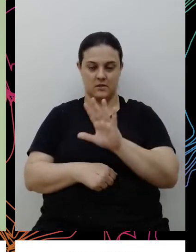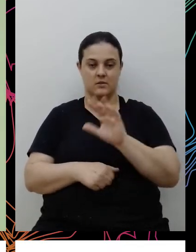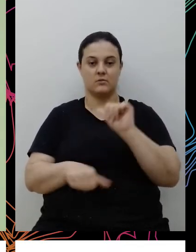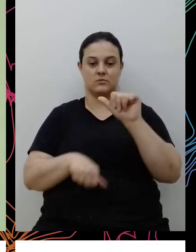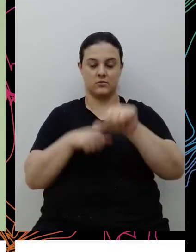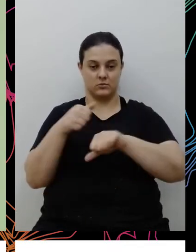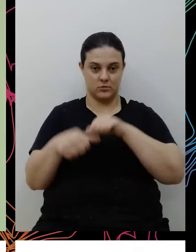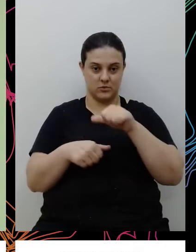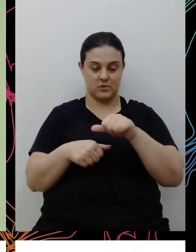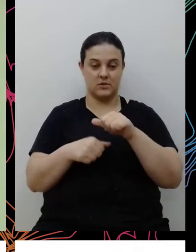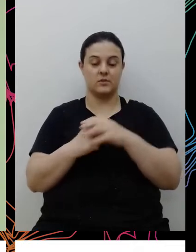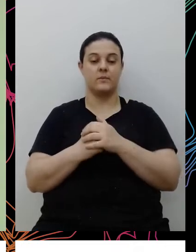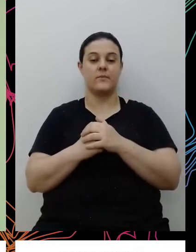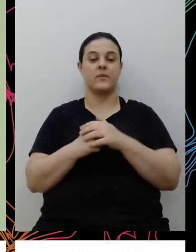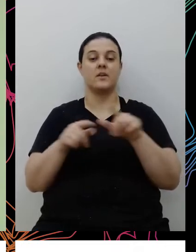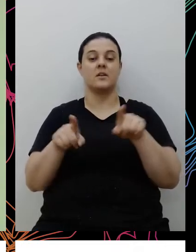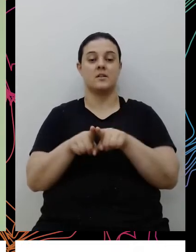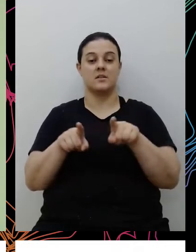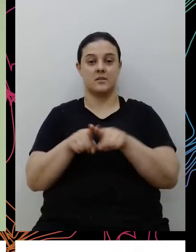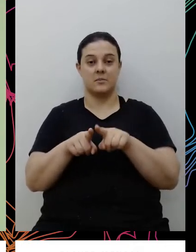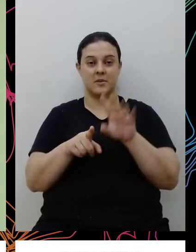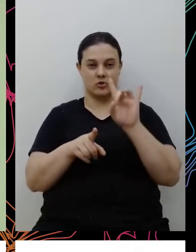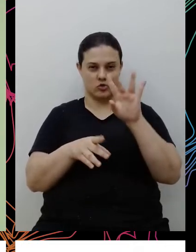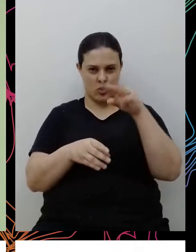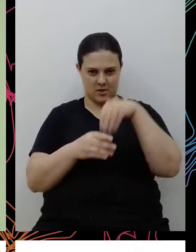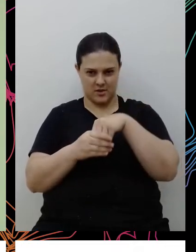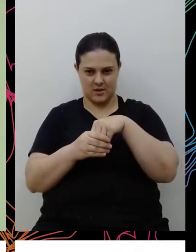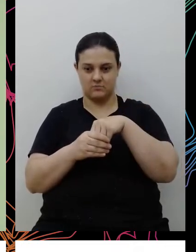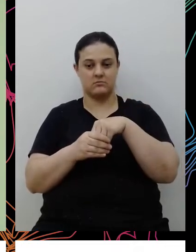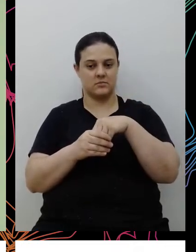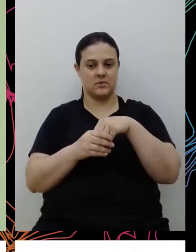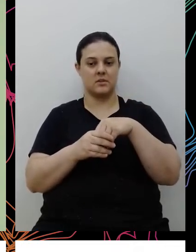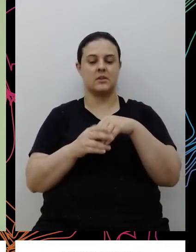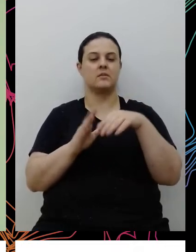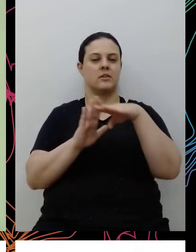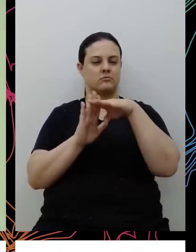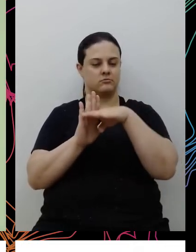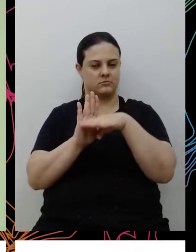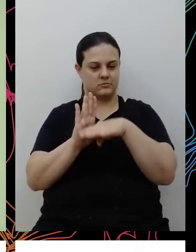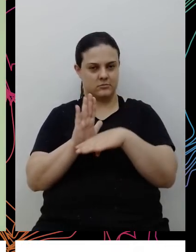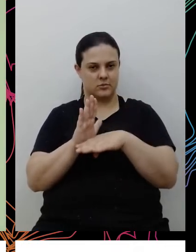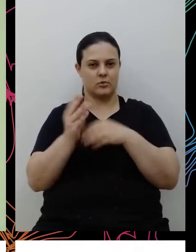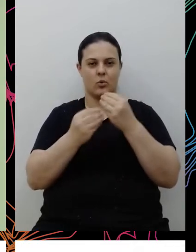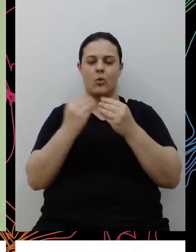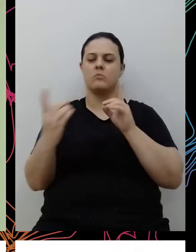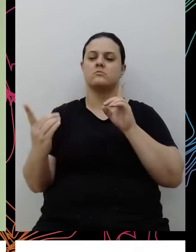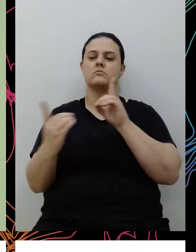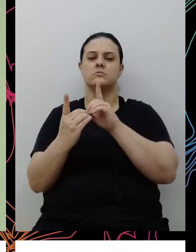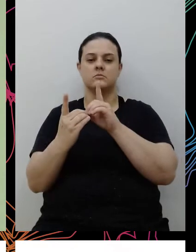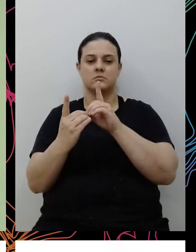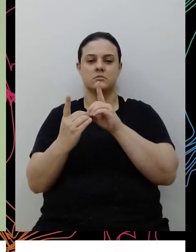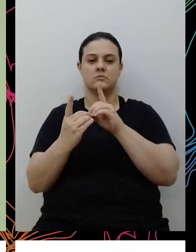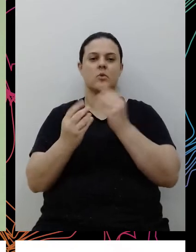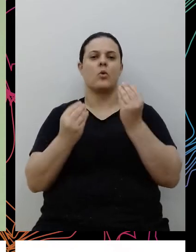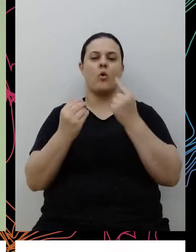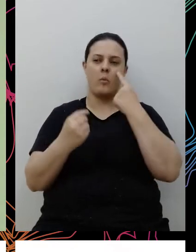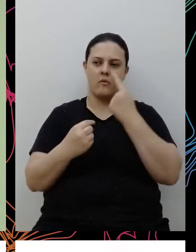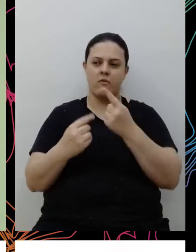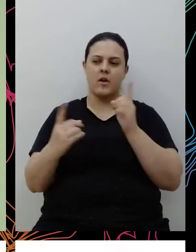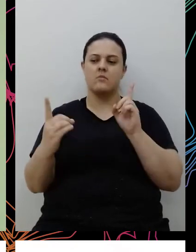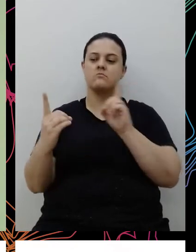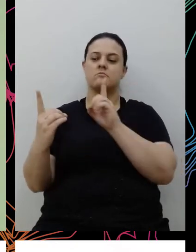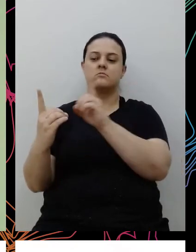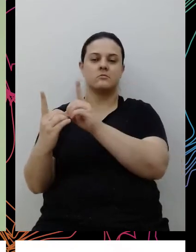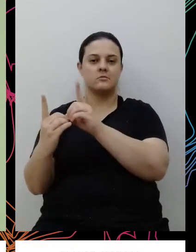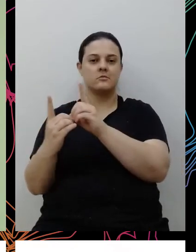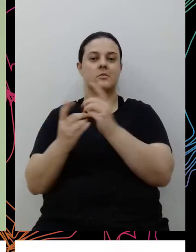radical e isso também não é só internalização, né, mas os protocolos de abordagem, né, como que está a nossa abordagem dentro das nossas